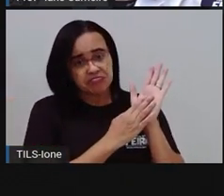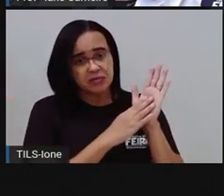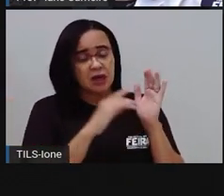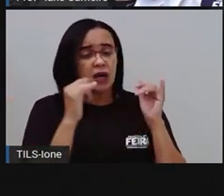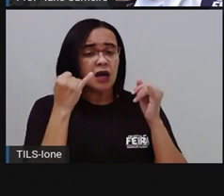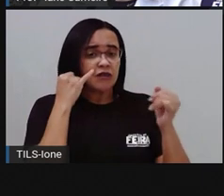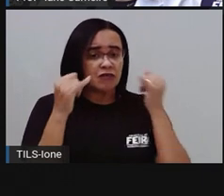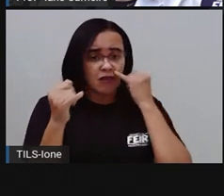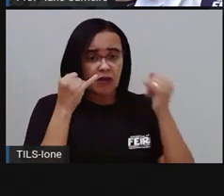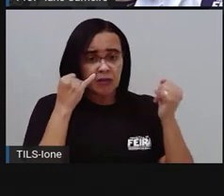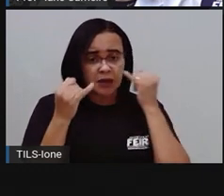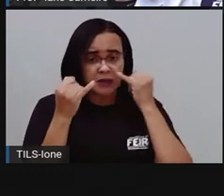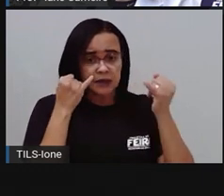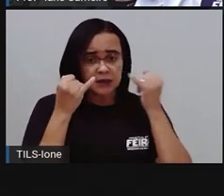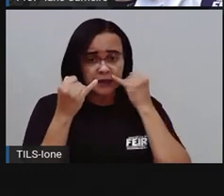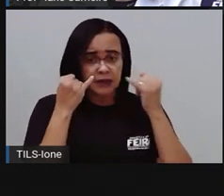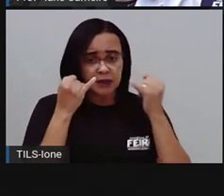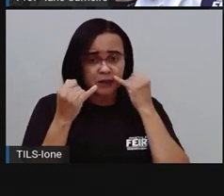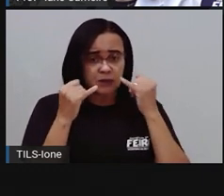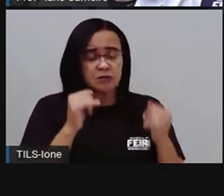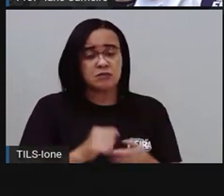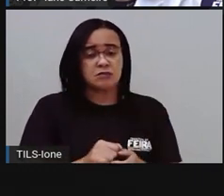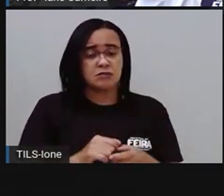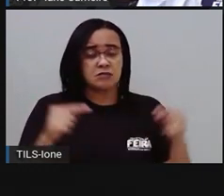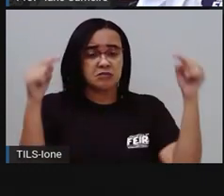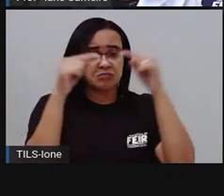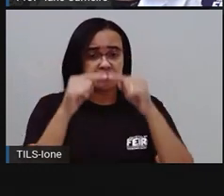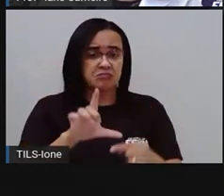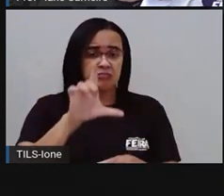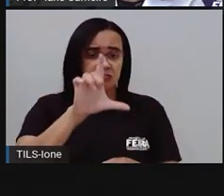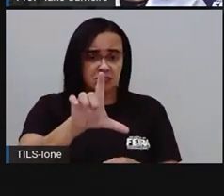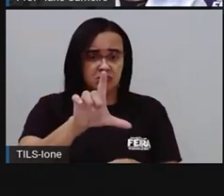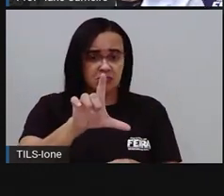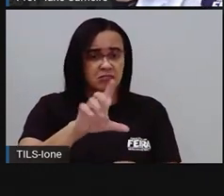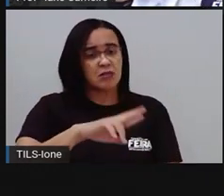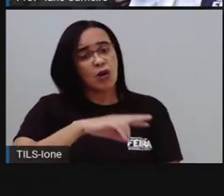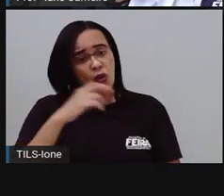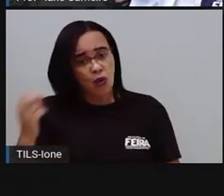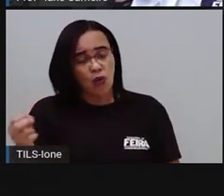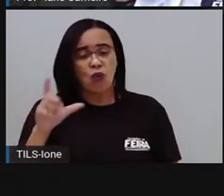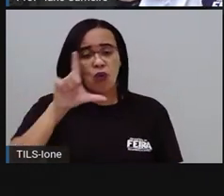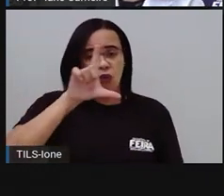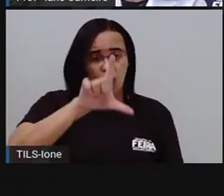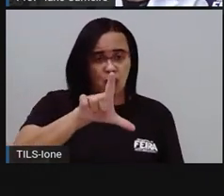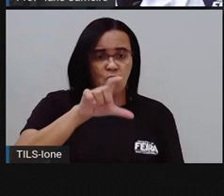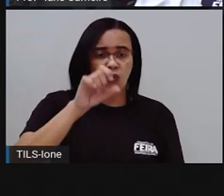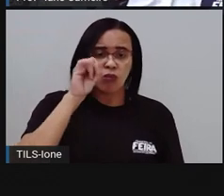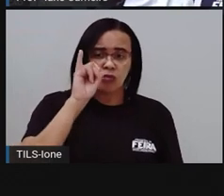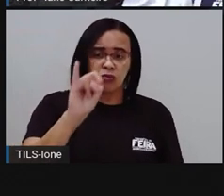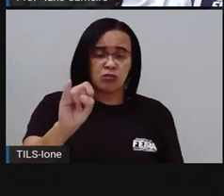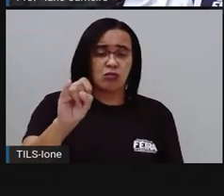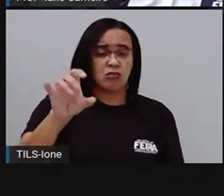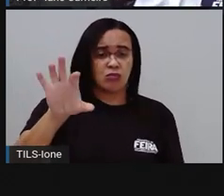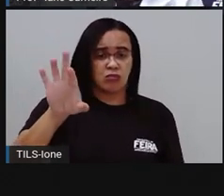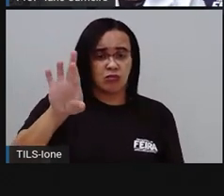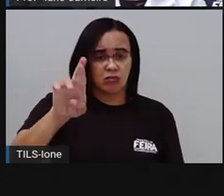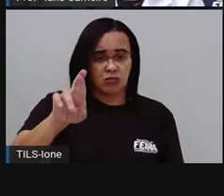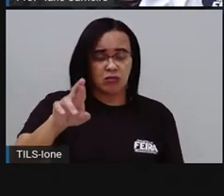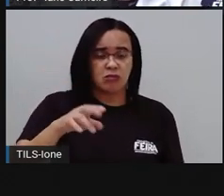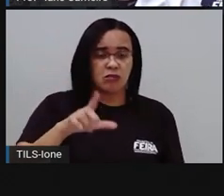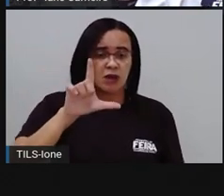litros. Vocês vão ver essa letra, a letra L, né? Indicando que é litro, né? Ou você vai ver também